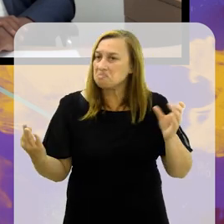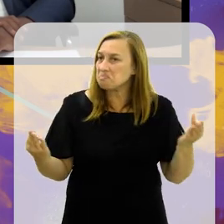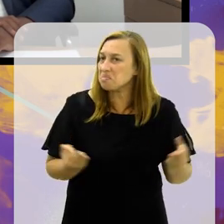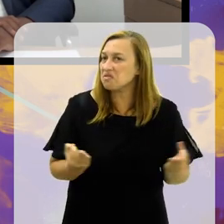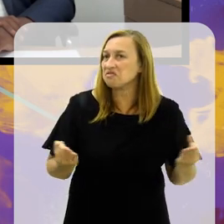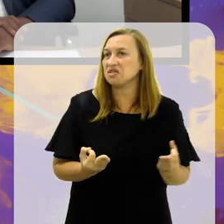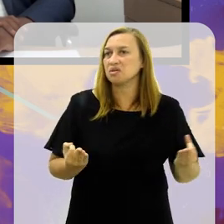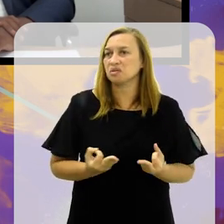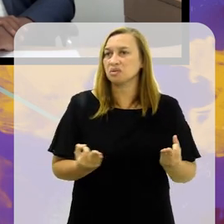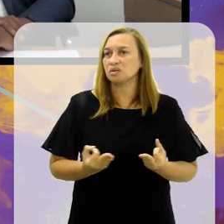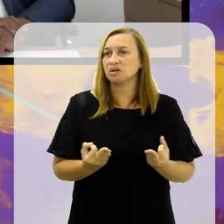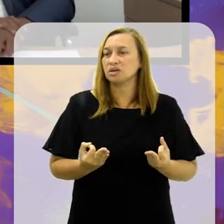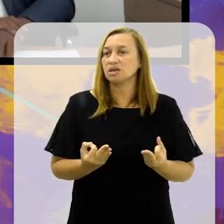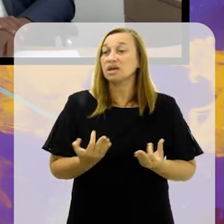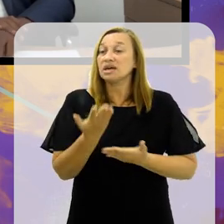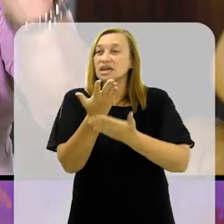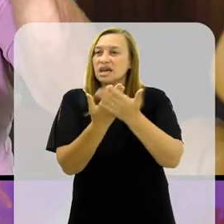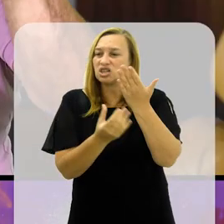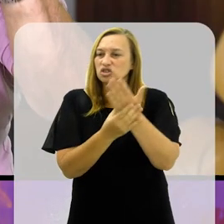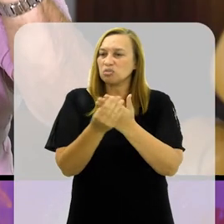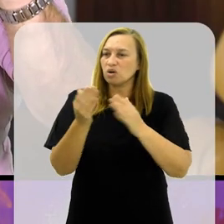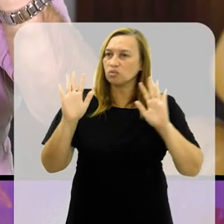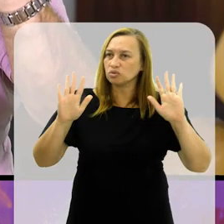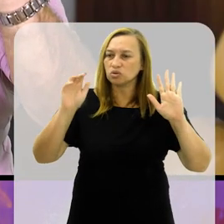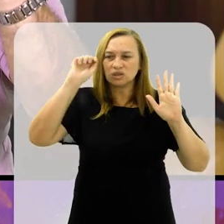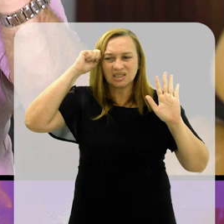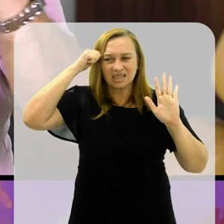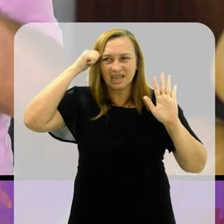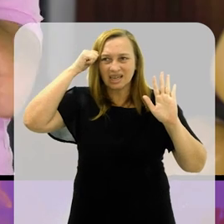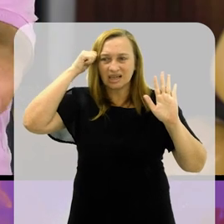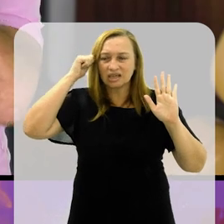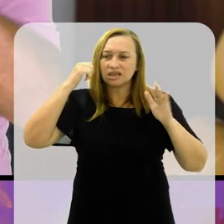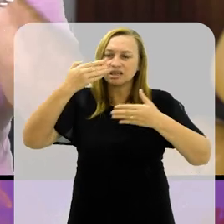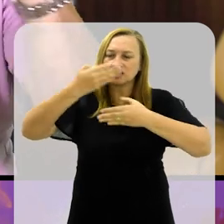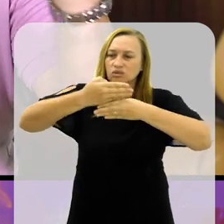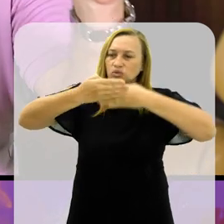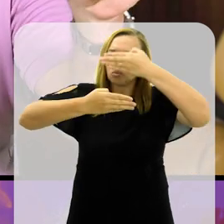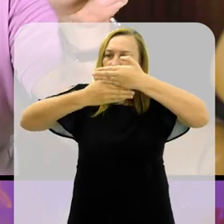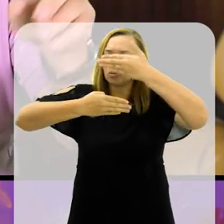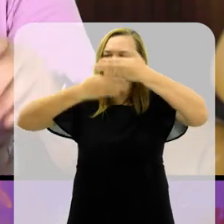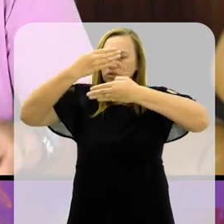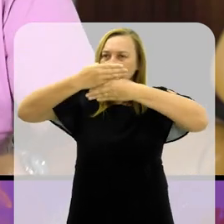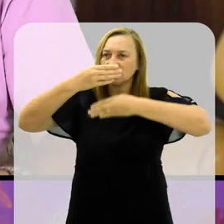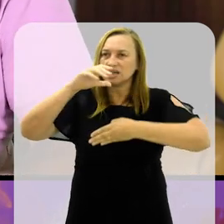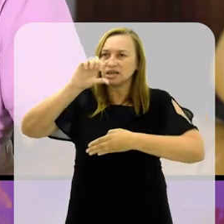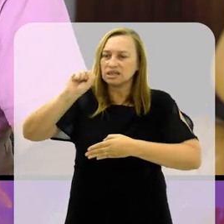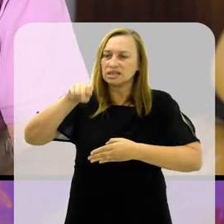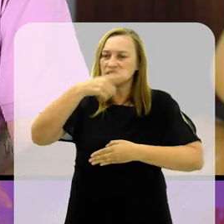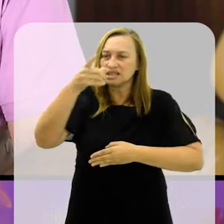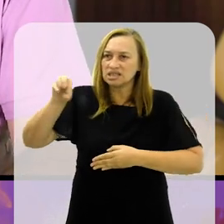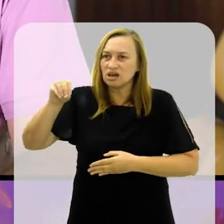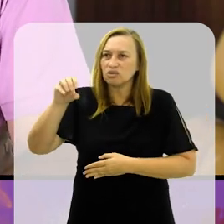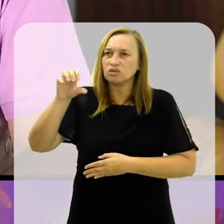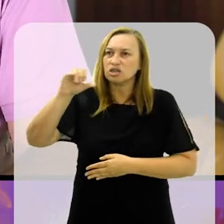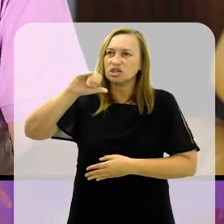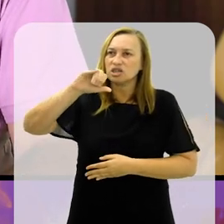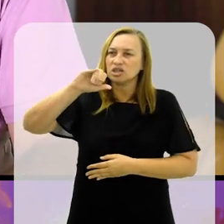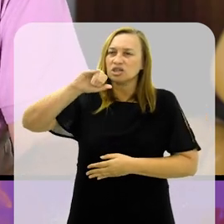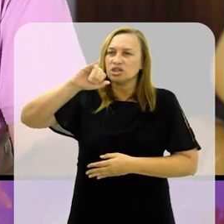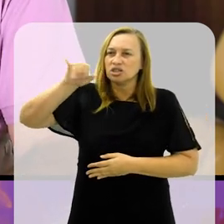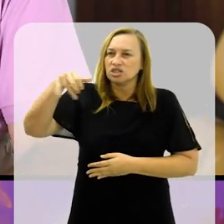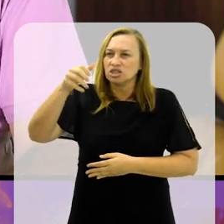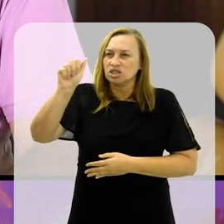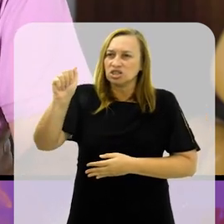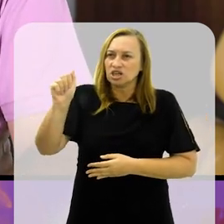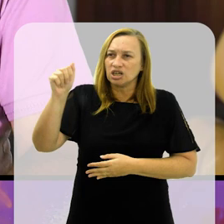homenagem foi mais do que merecida. E aquelas mãos negras que estão no muro de São Januário e até a época, eu já não estava mais no Sport